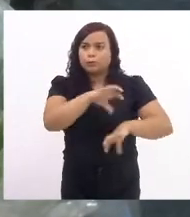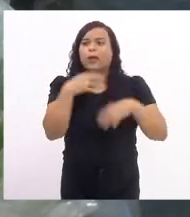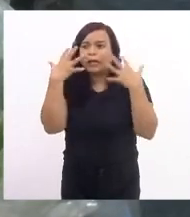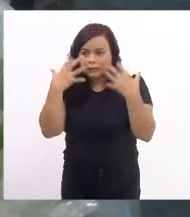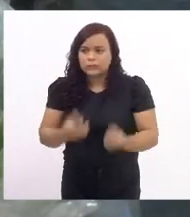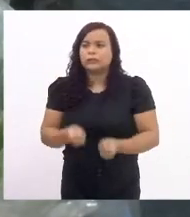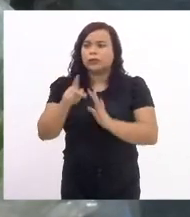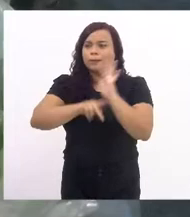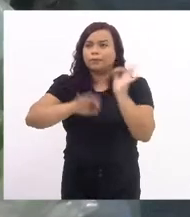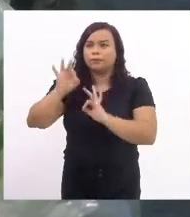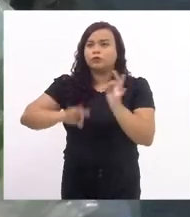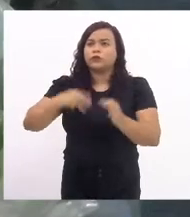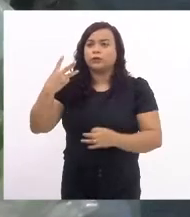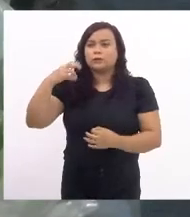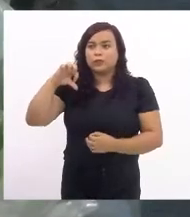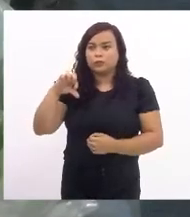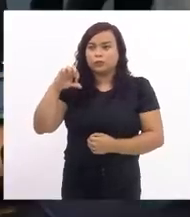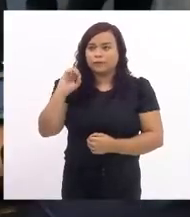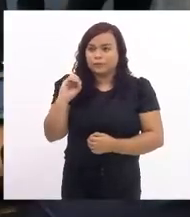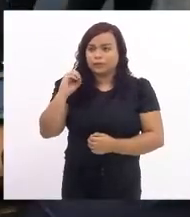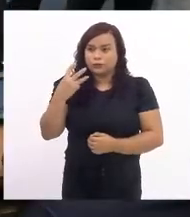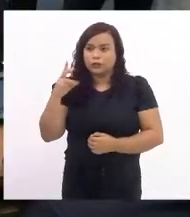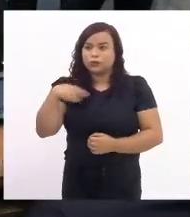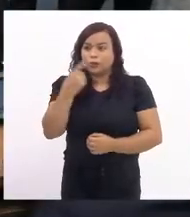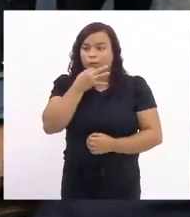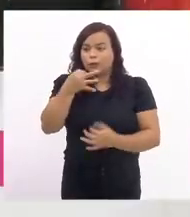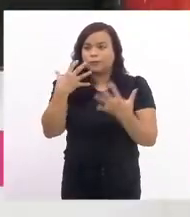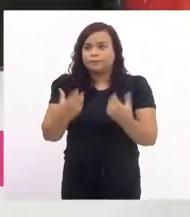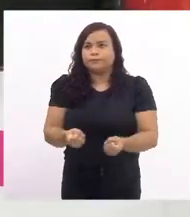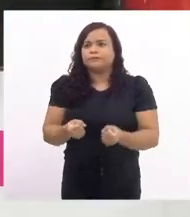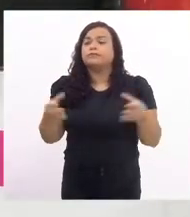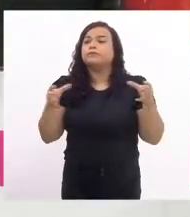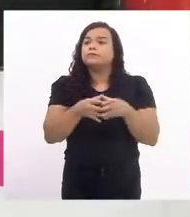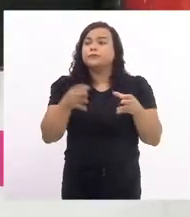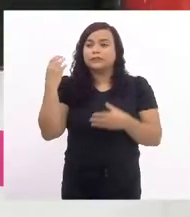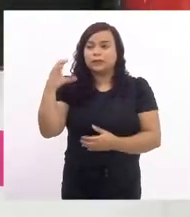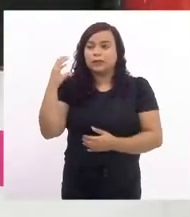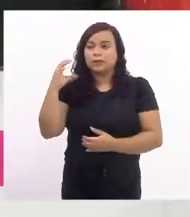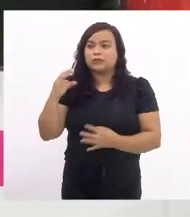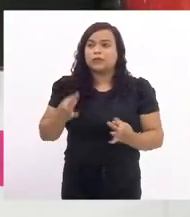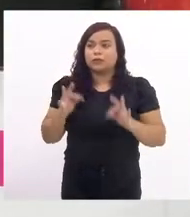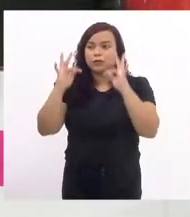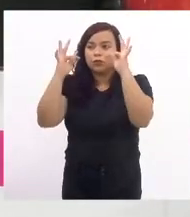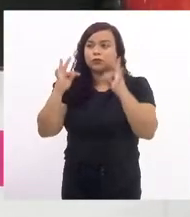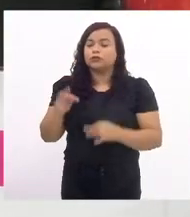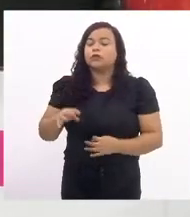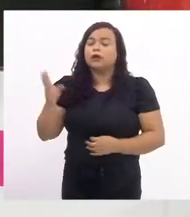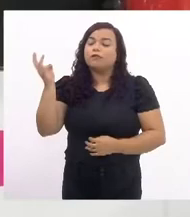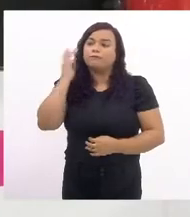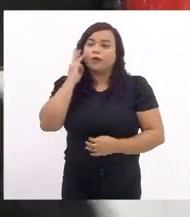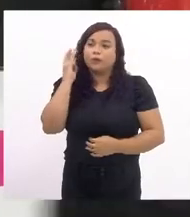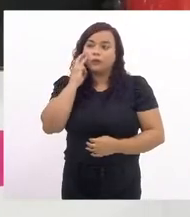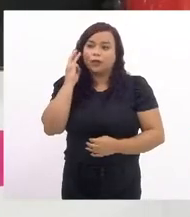3903, o nosso parecer. Obrigada, deputado. Pela Comissão de Ciência e Tecnologia, deputado Valdeque Carneiro.